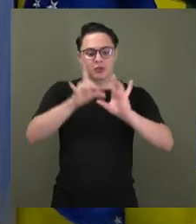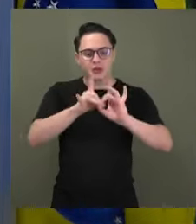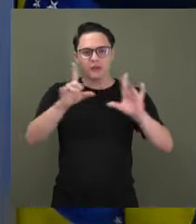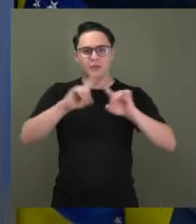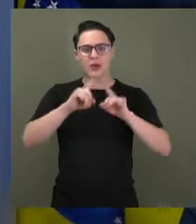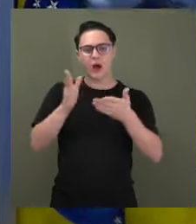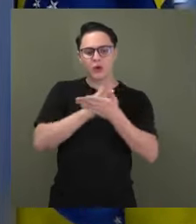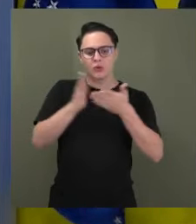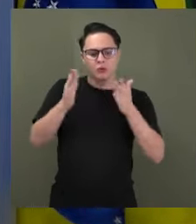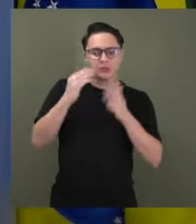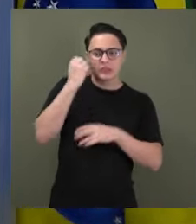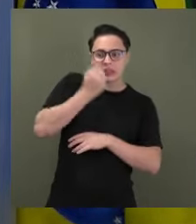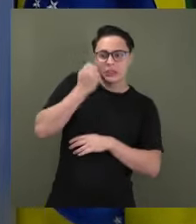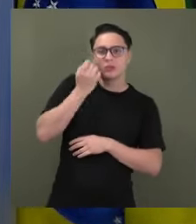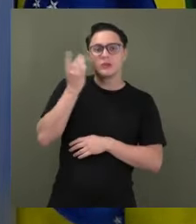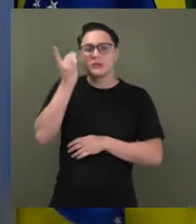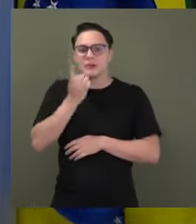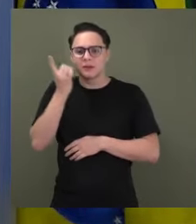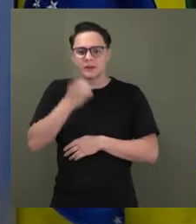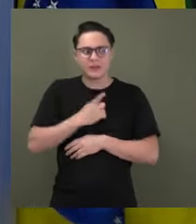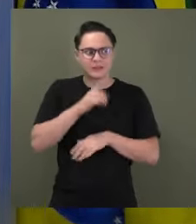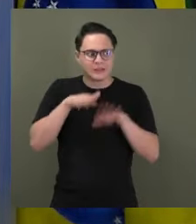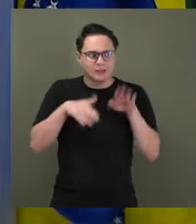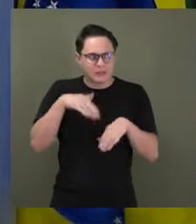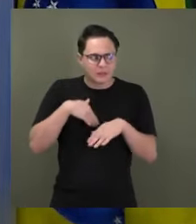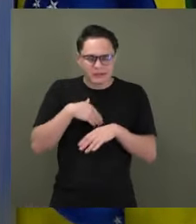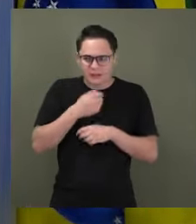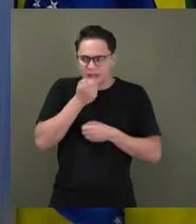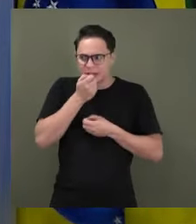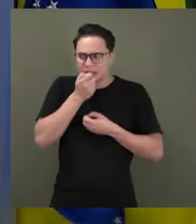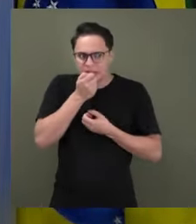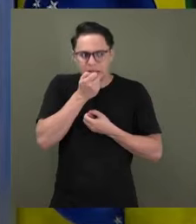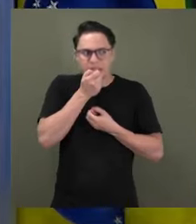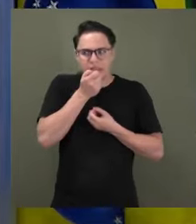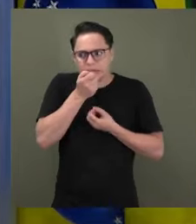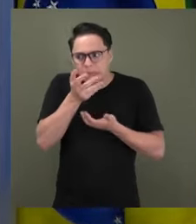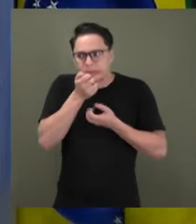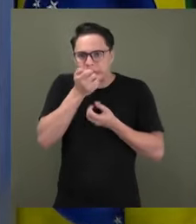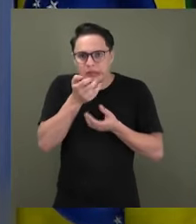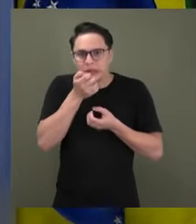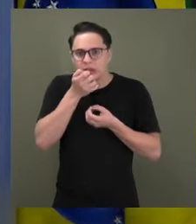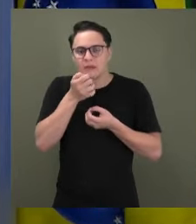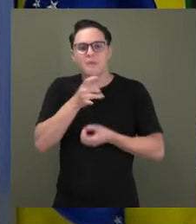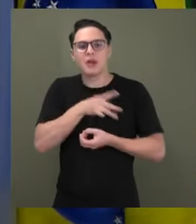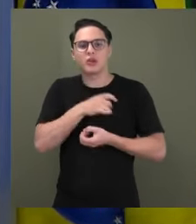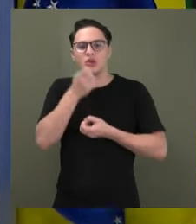deputado aqui do lado, que pensa em falar certas coisas porque tem medo, porque hoje a imunidade não existe mais.